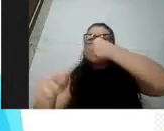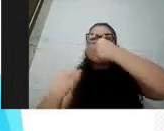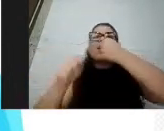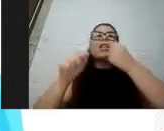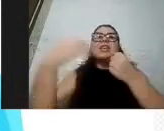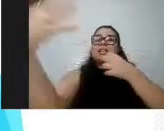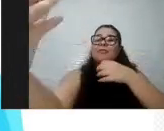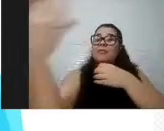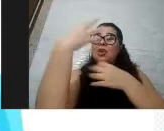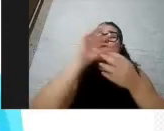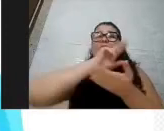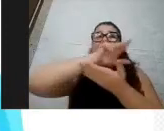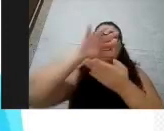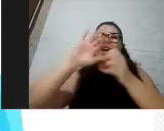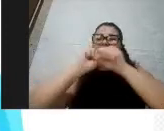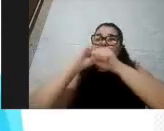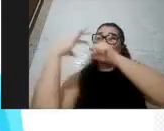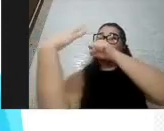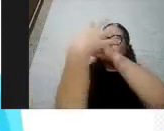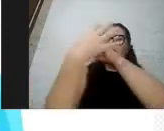coronavírus em forma de desenho.